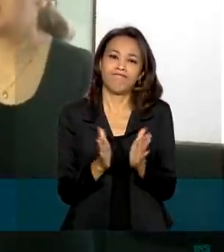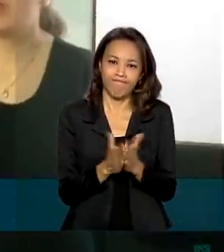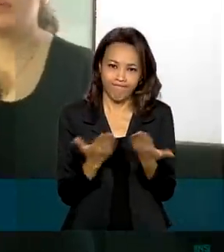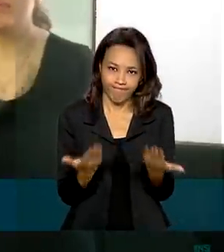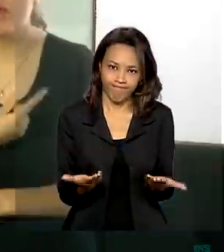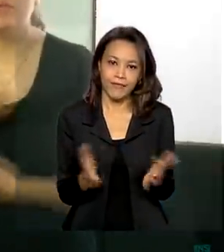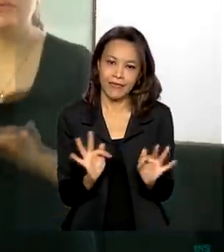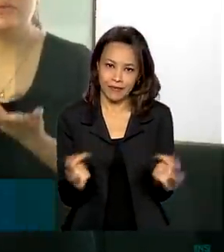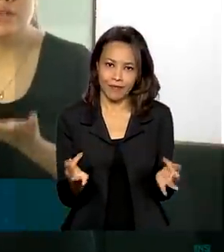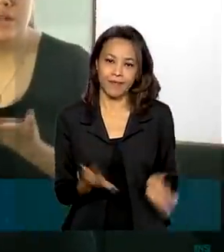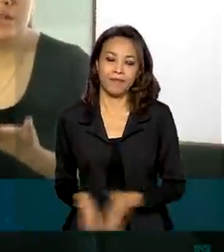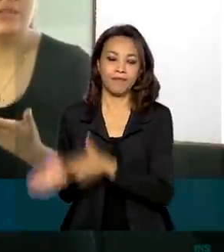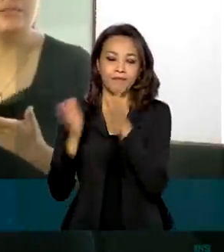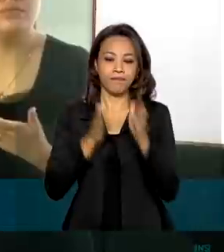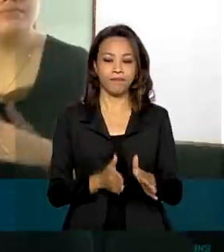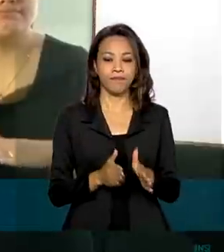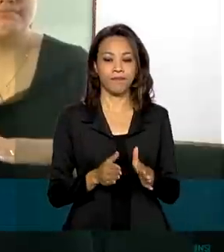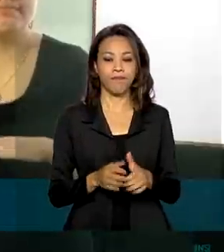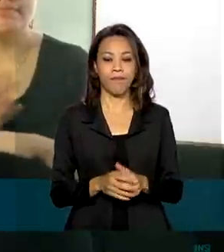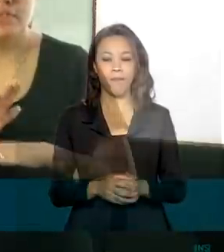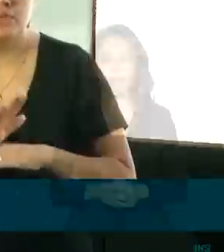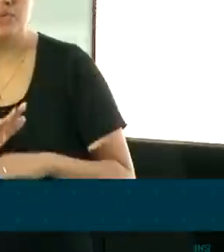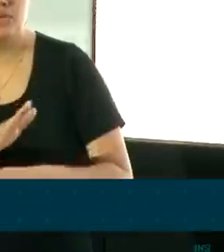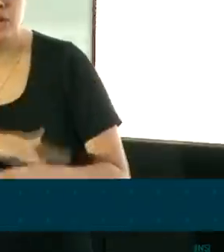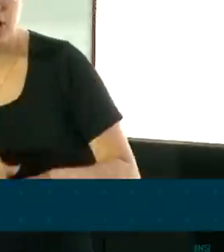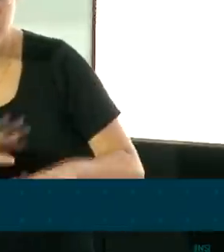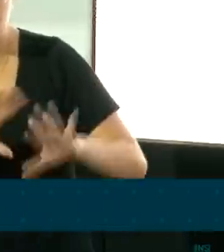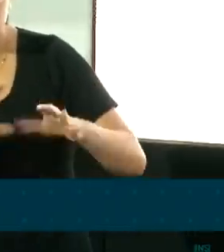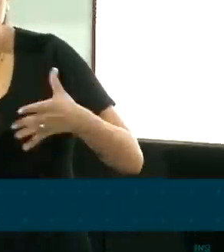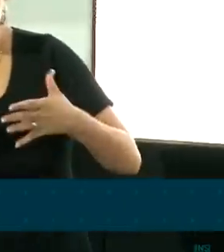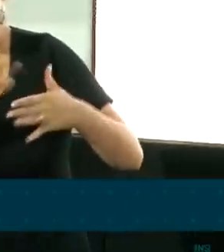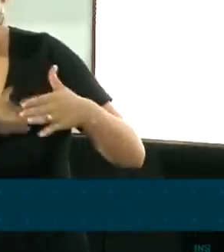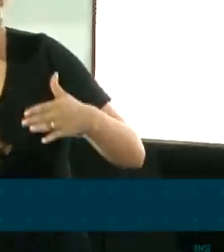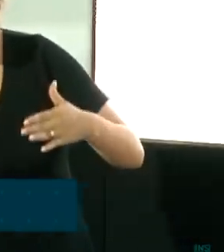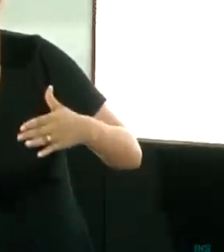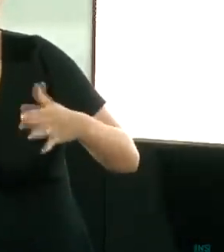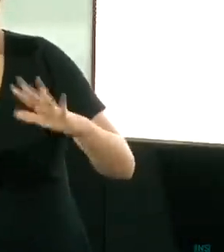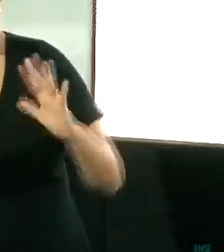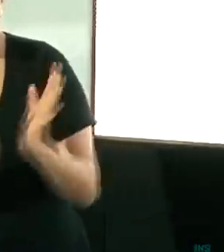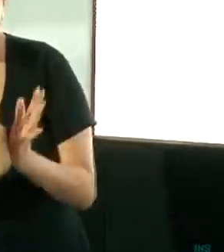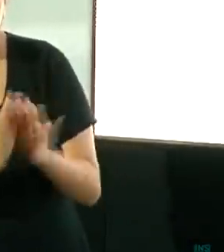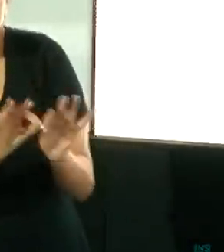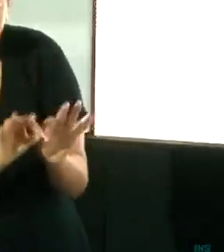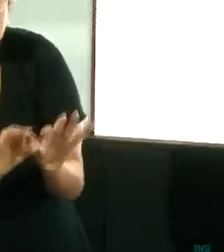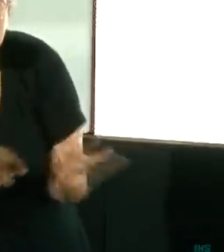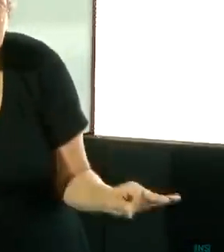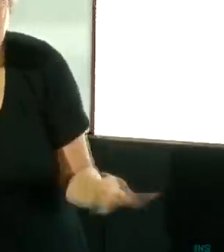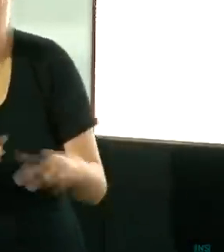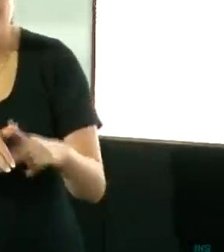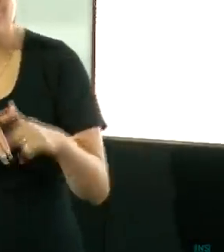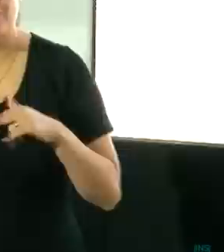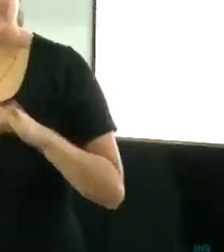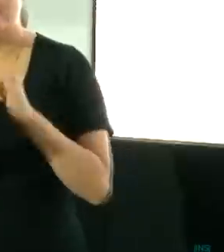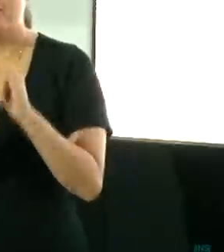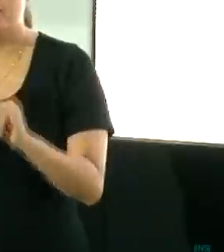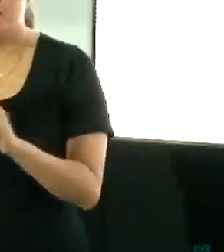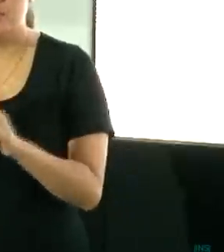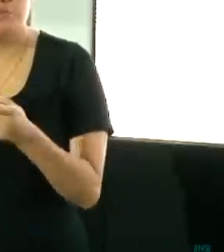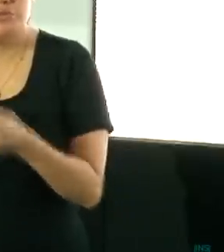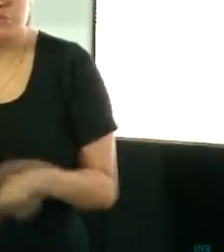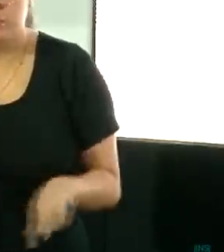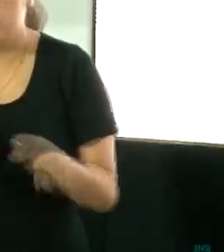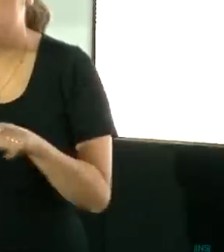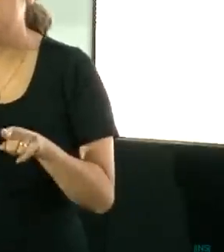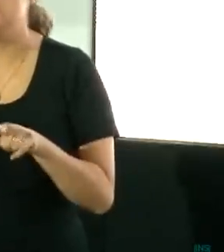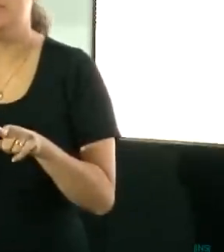atingir lá na ponta mesmo. Por isso, essa versão offline que faz com que